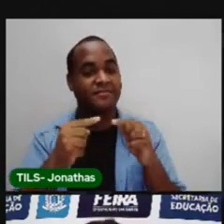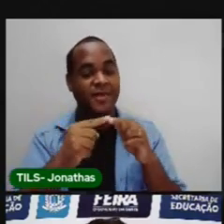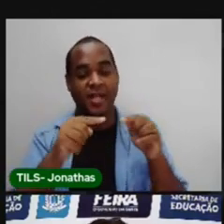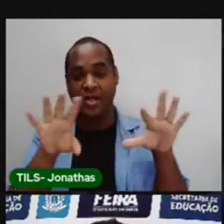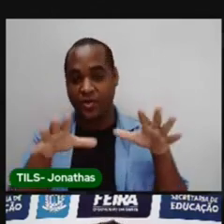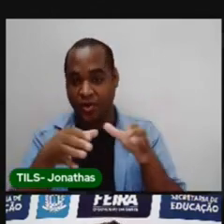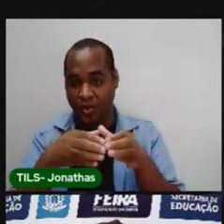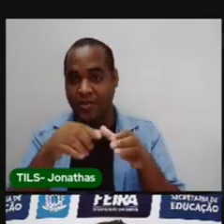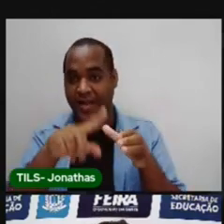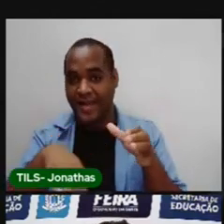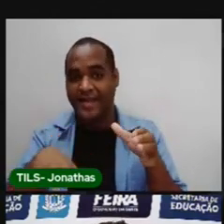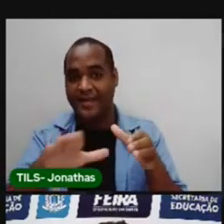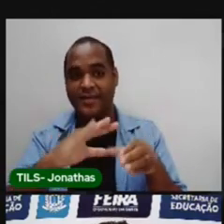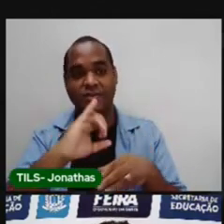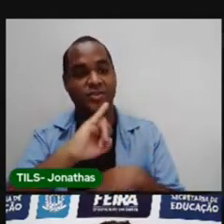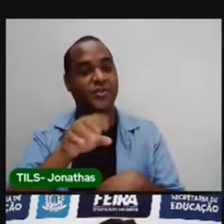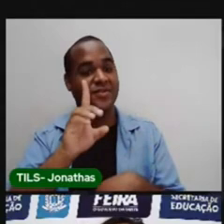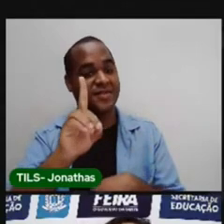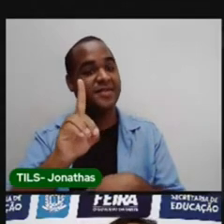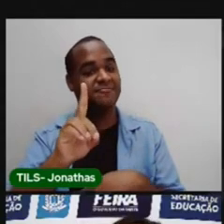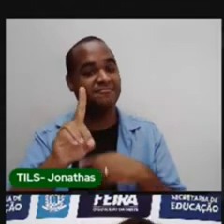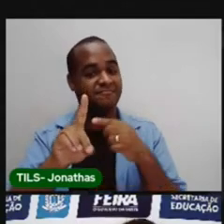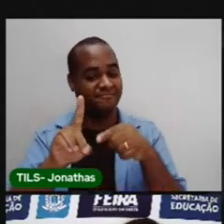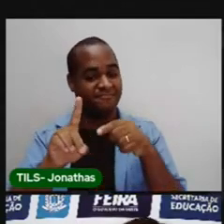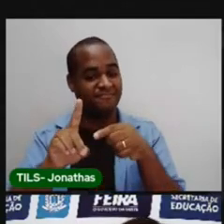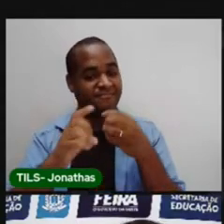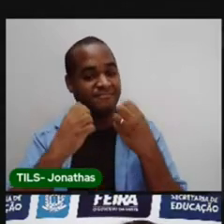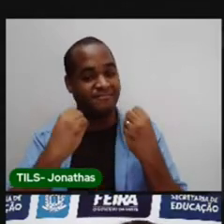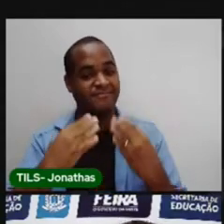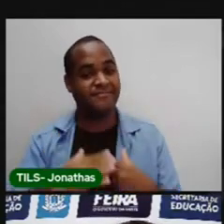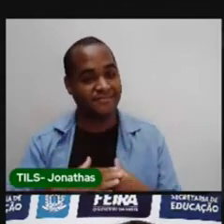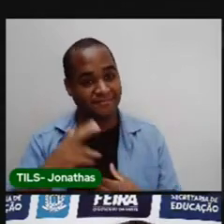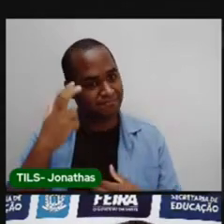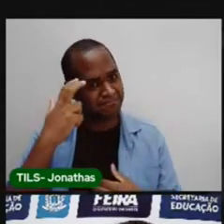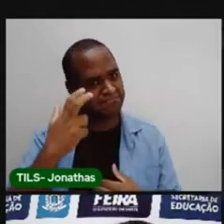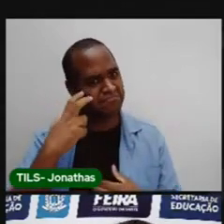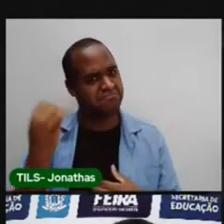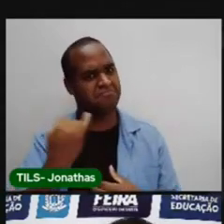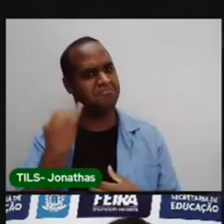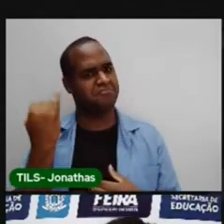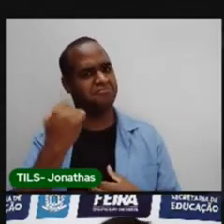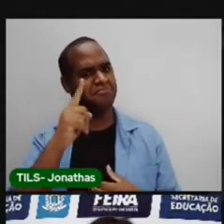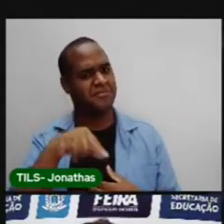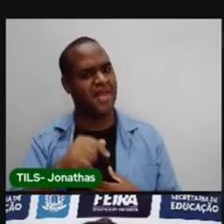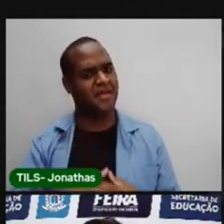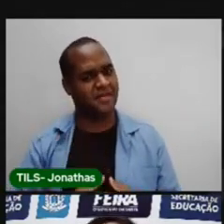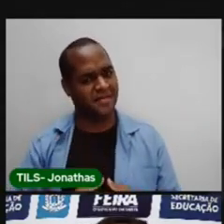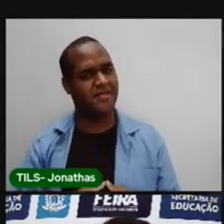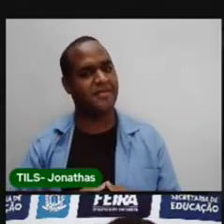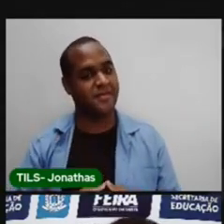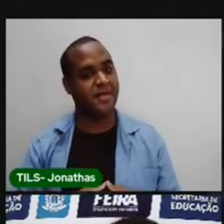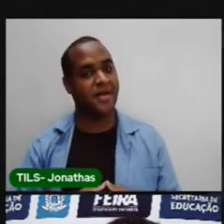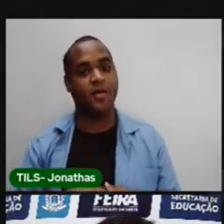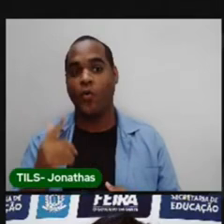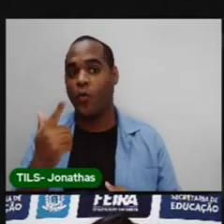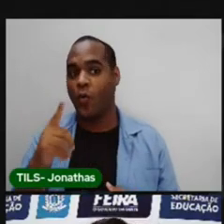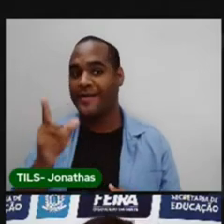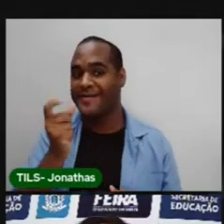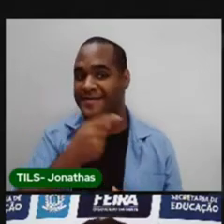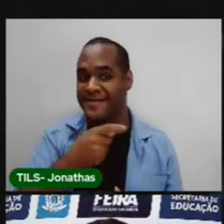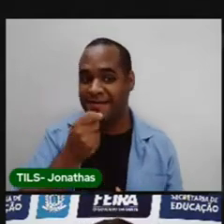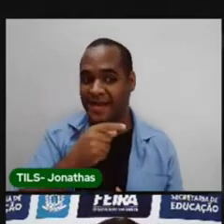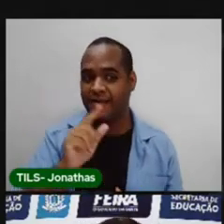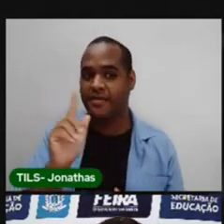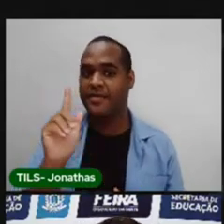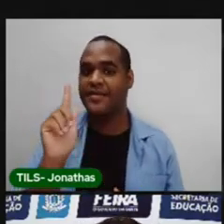que existia na Avenida João Morval. Interessante esse também, né? E um engraçado. O